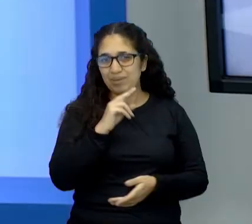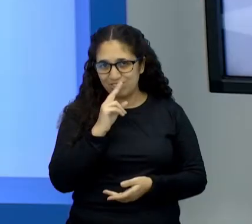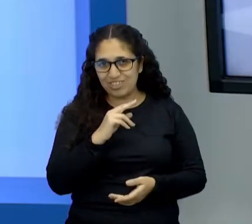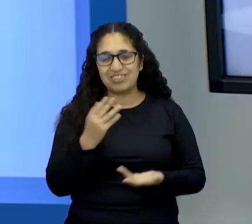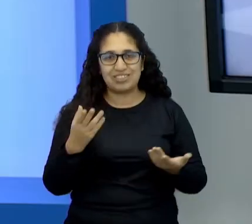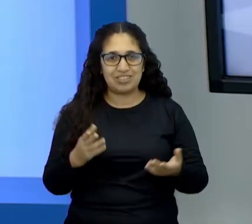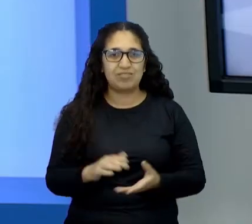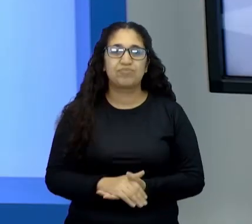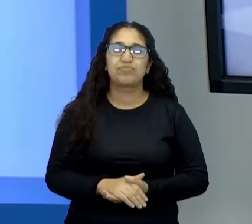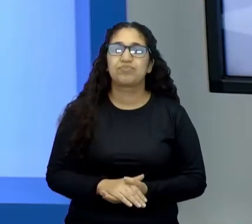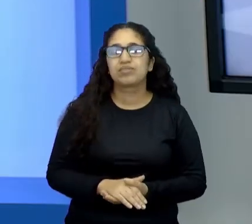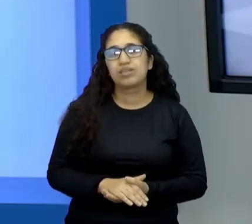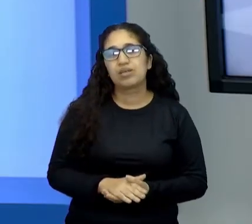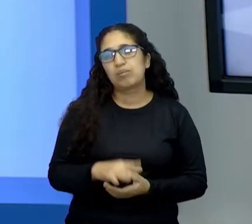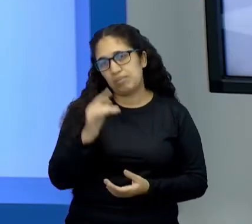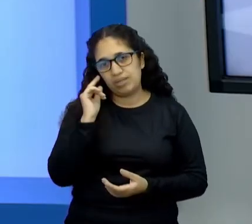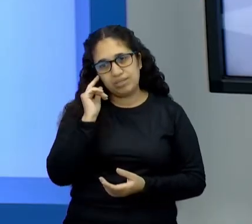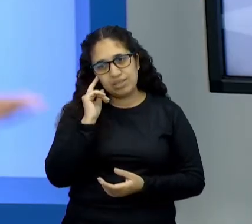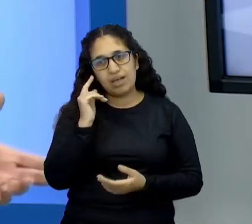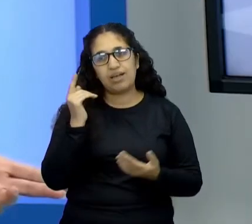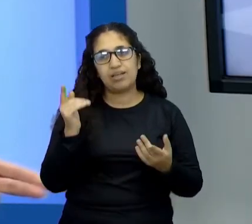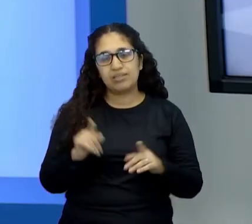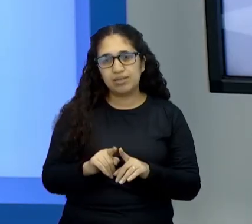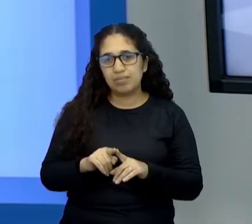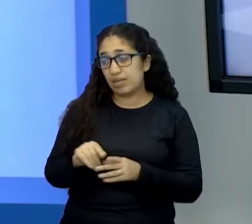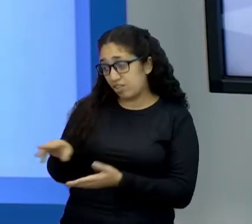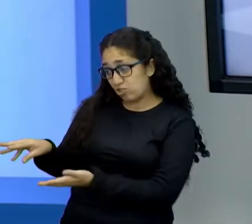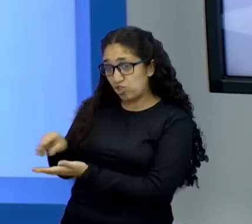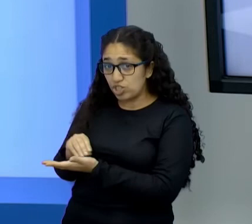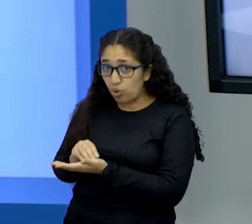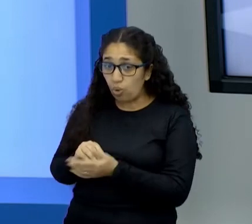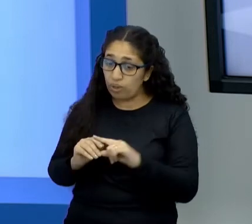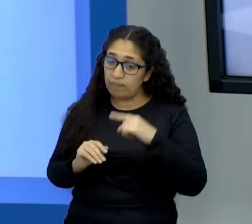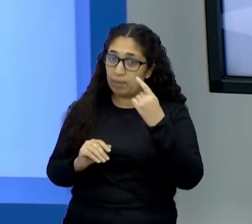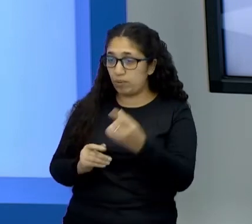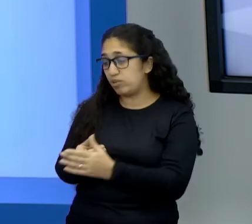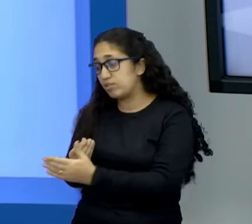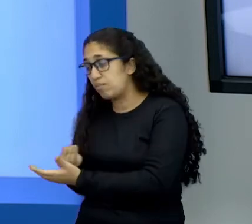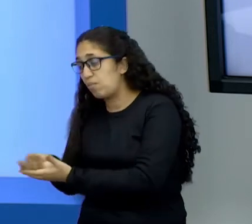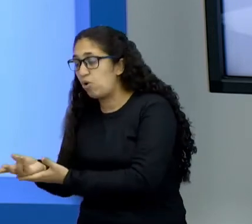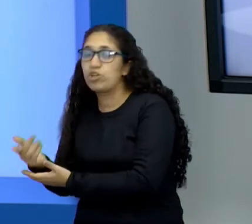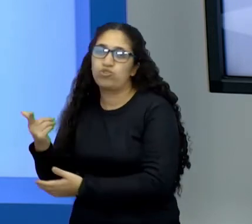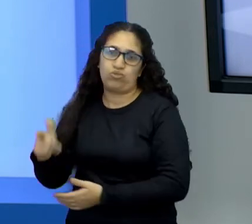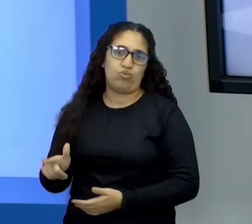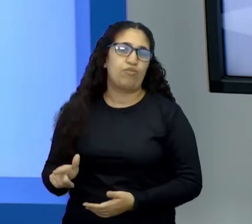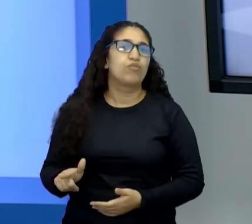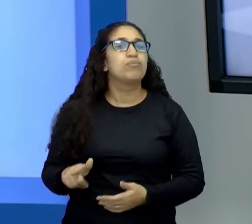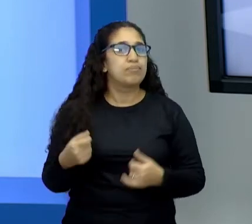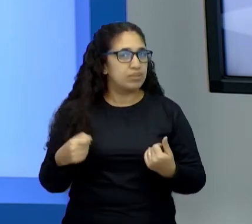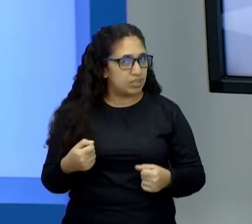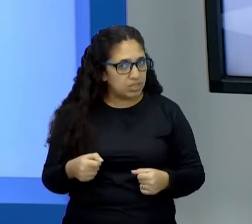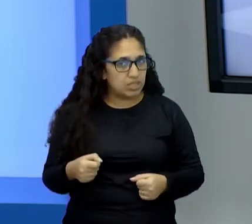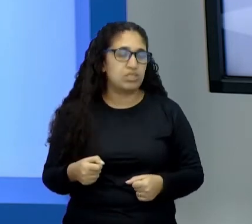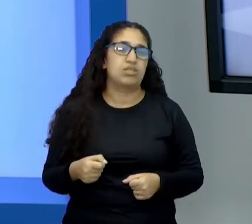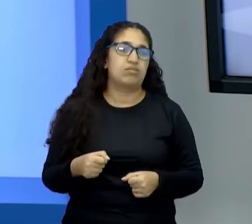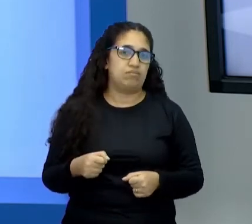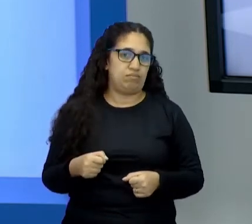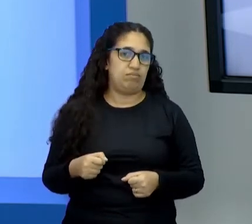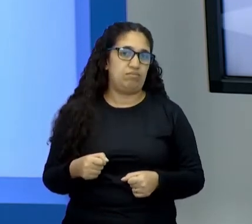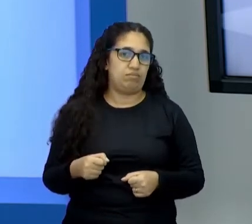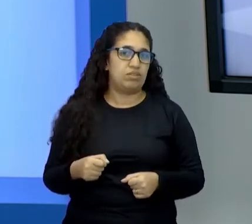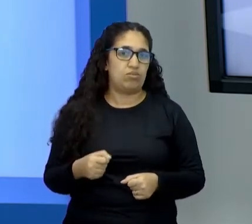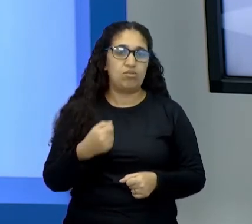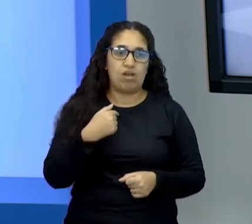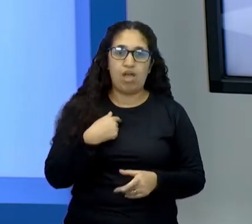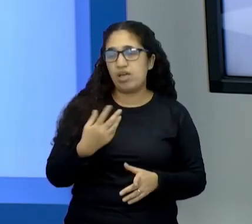isso. É, e sempre pensar que tirou, tem que colocar de volta. É. É sempre assim. Eu estou em dívida